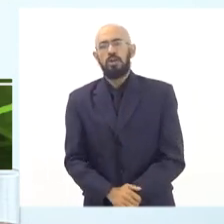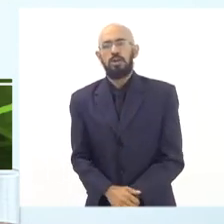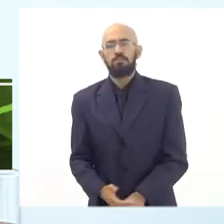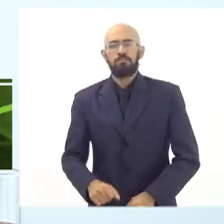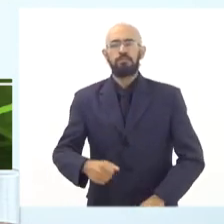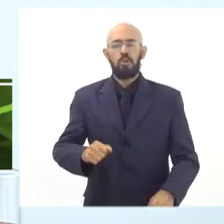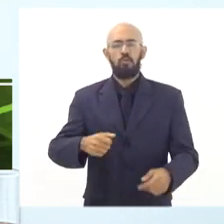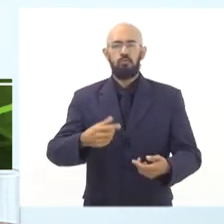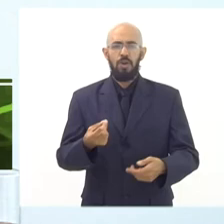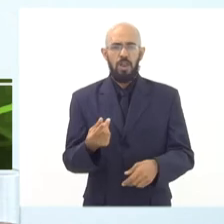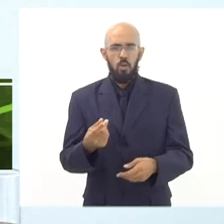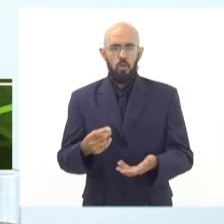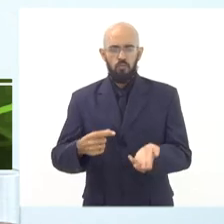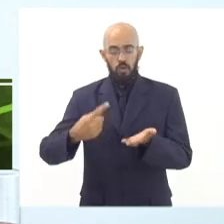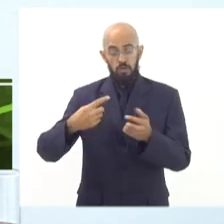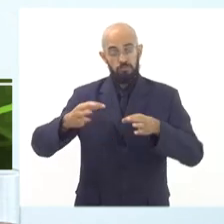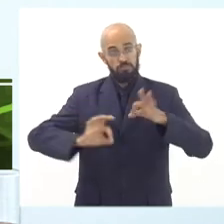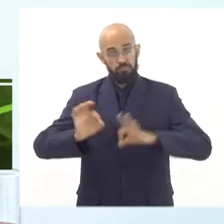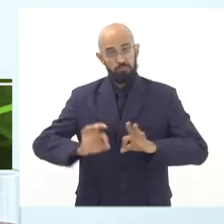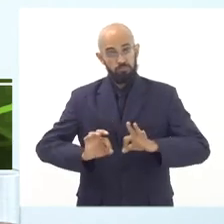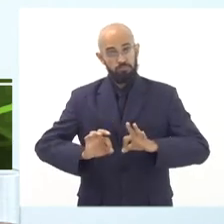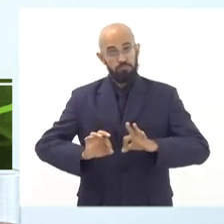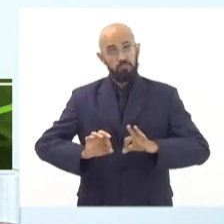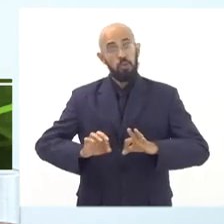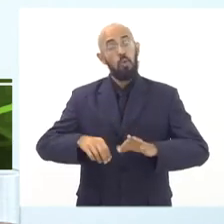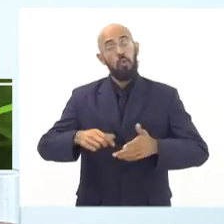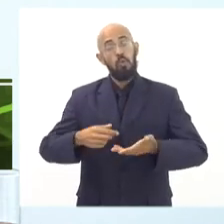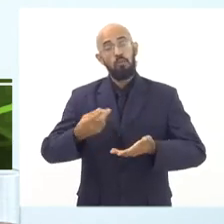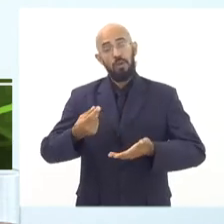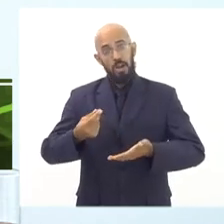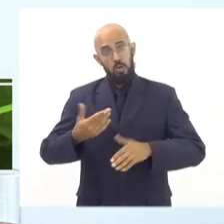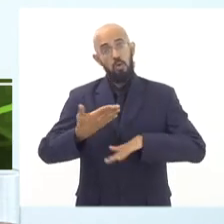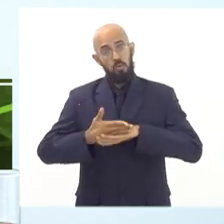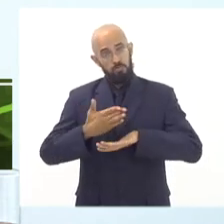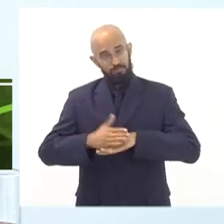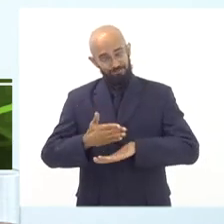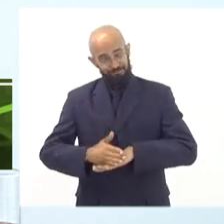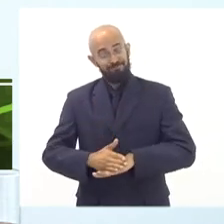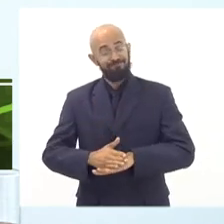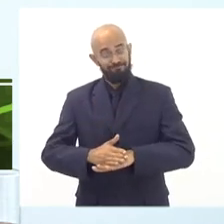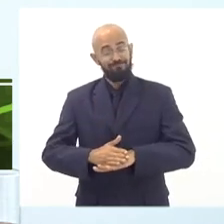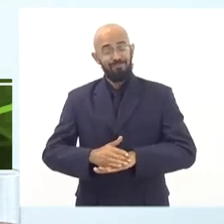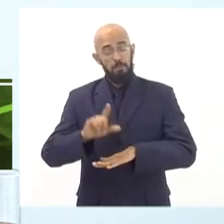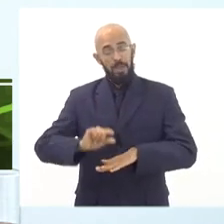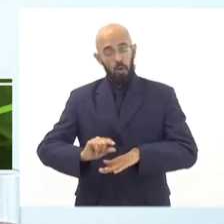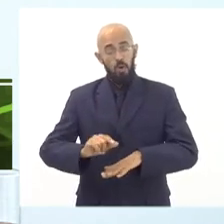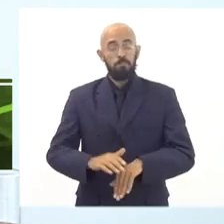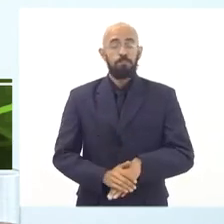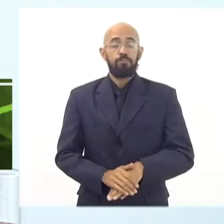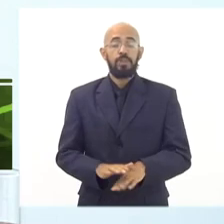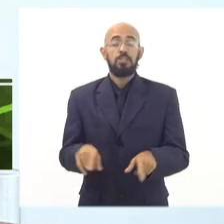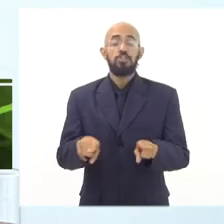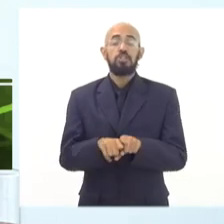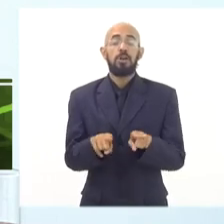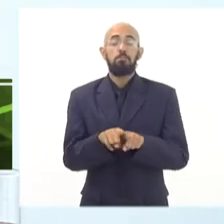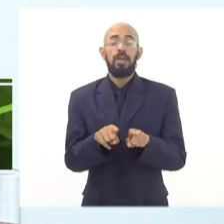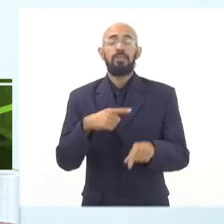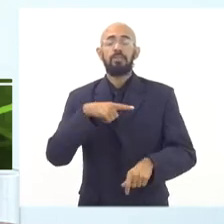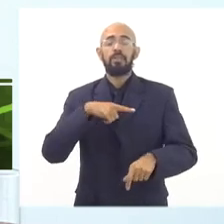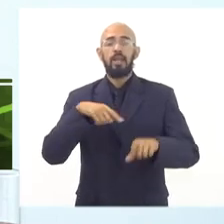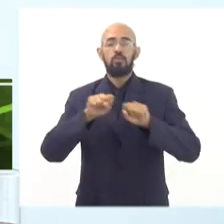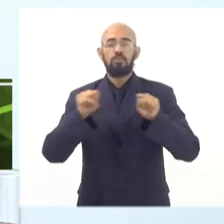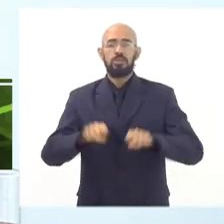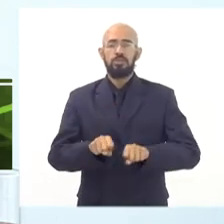valor realmente repassado à escola. Além disso, a gente tem um sistema que eu acho que funciona muito bem, é de